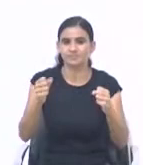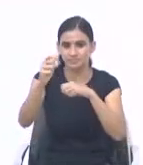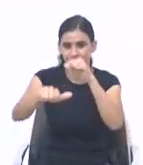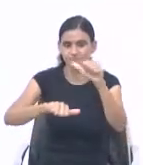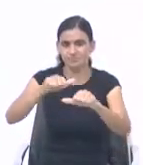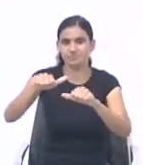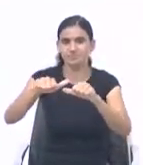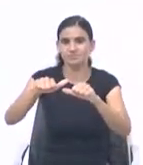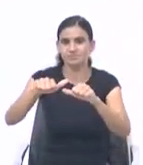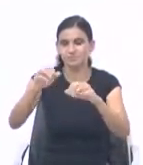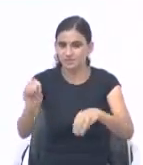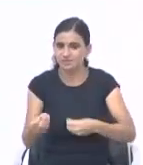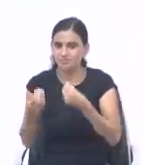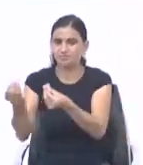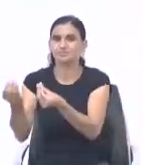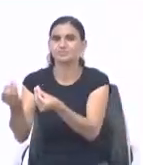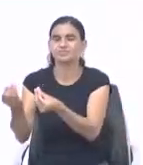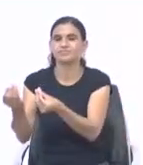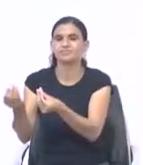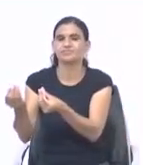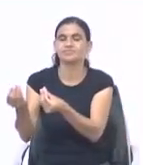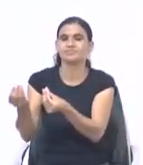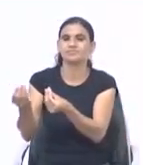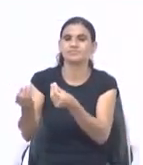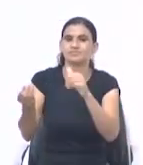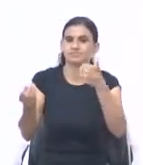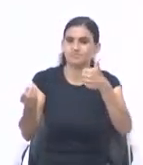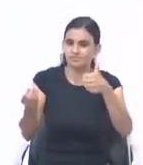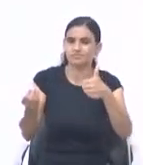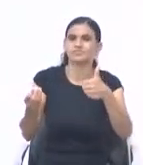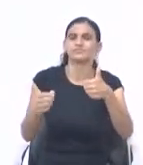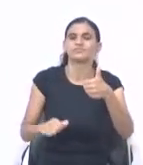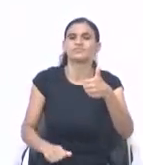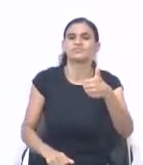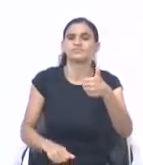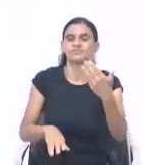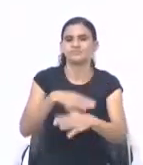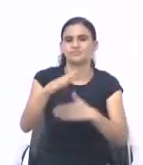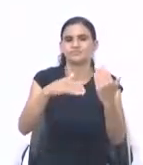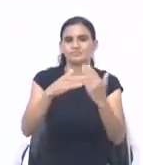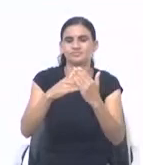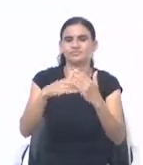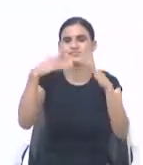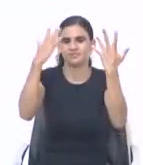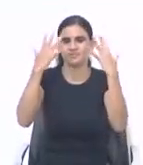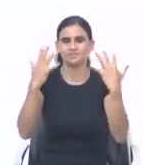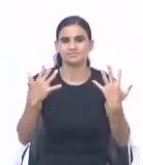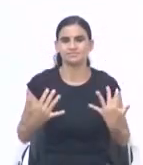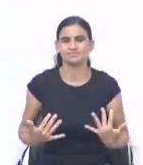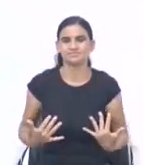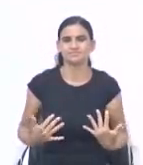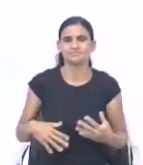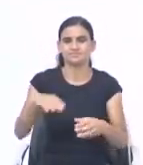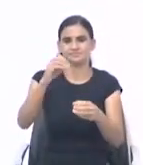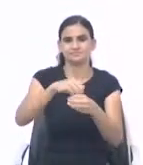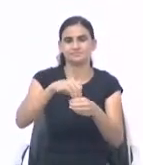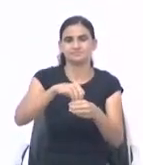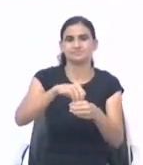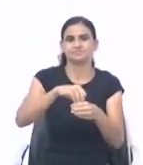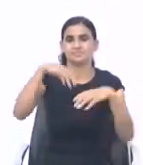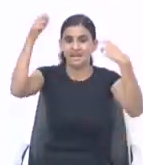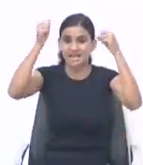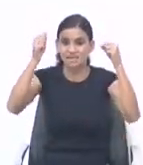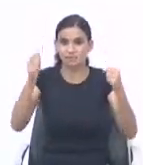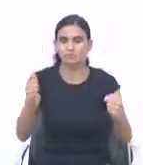abundante em vós, número 1. Toda a graça, aleluia. A oferta, ela tem